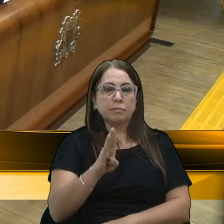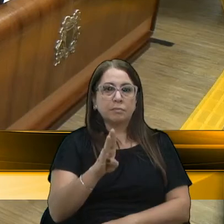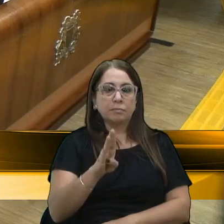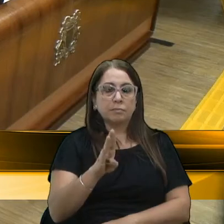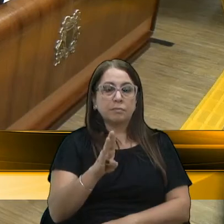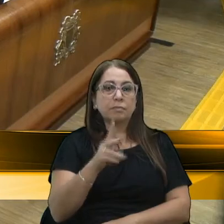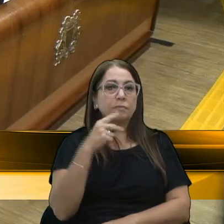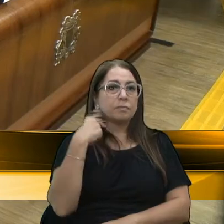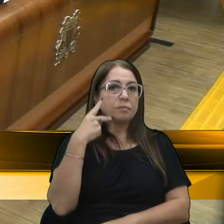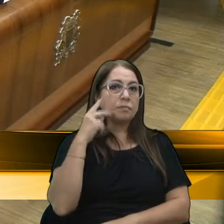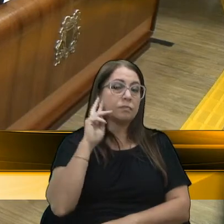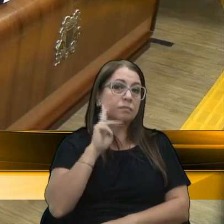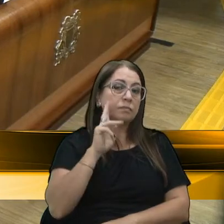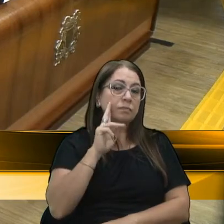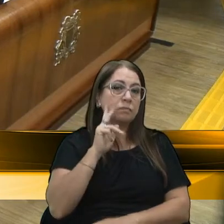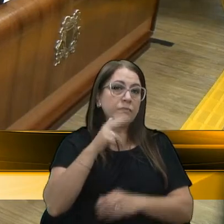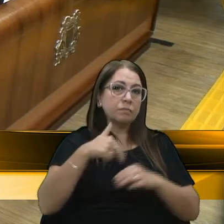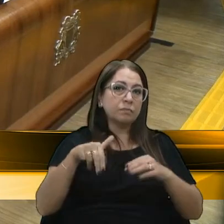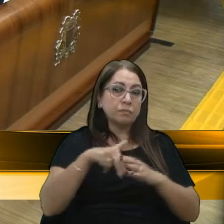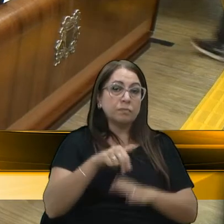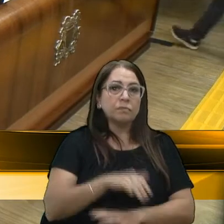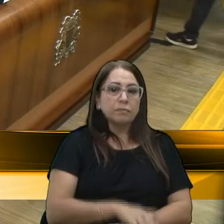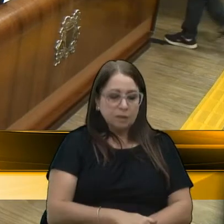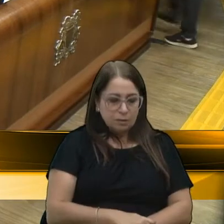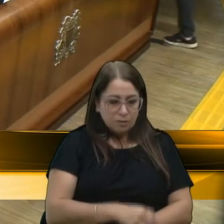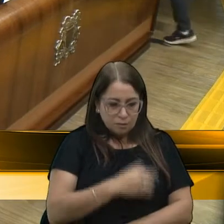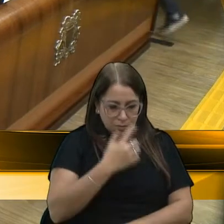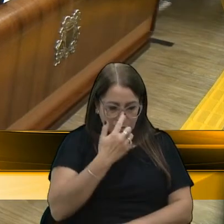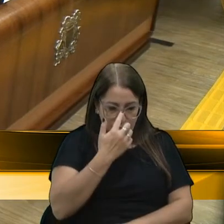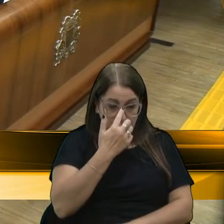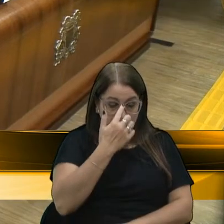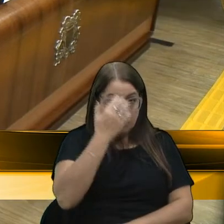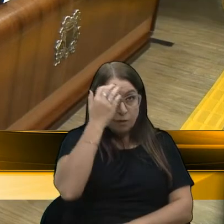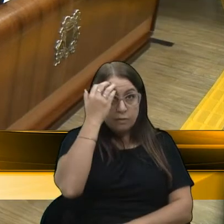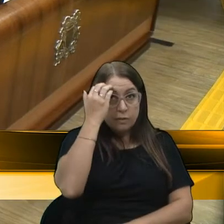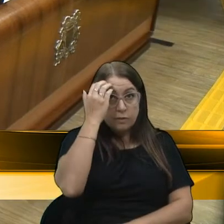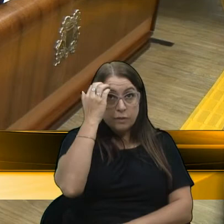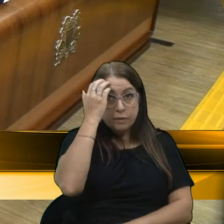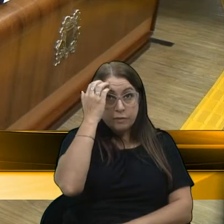Com a palavra, vereador Renato Oliveira, da tribuna.